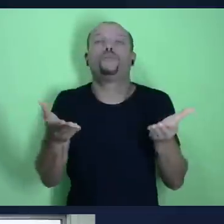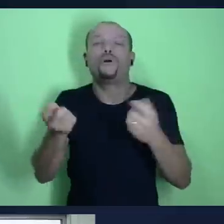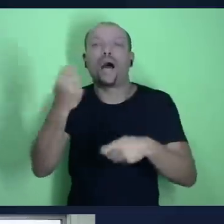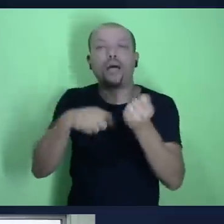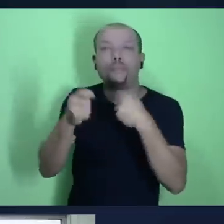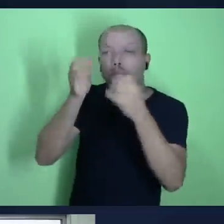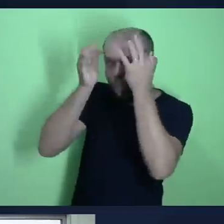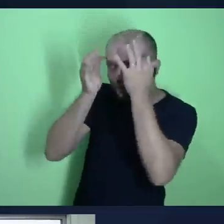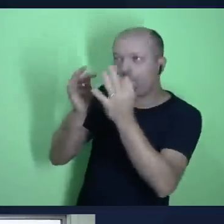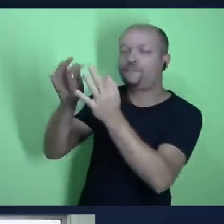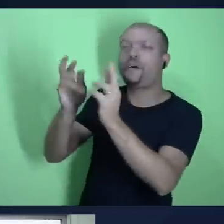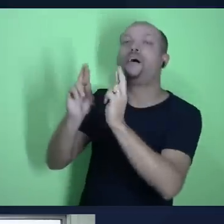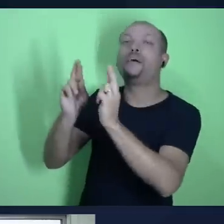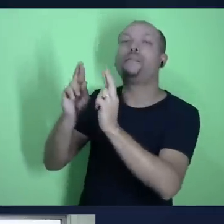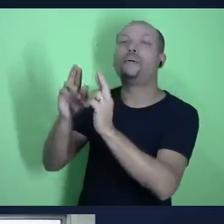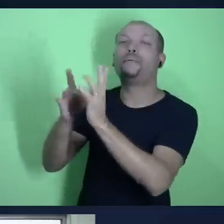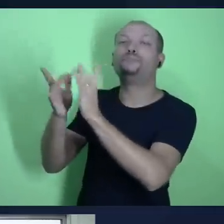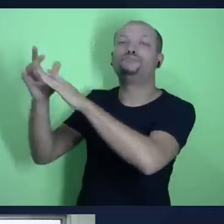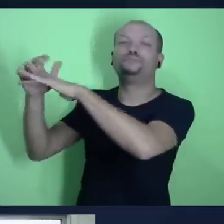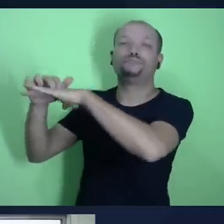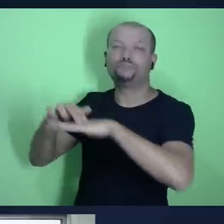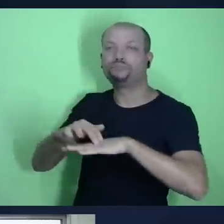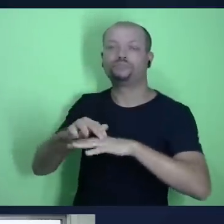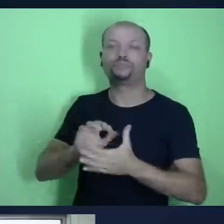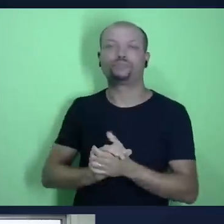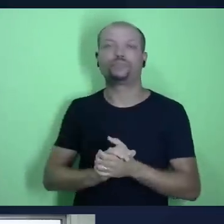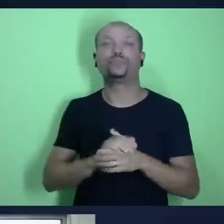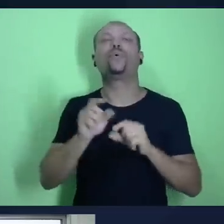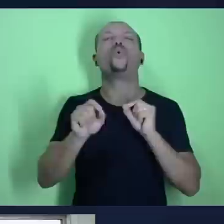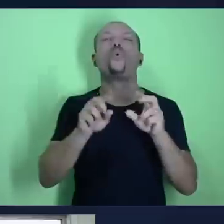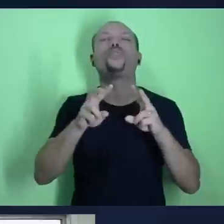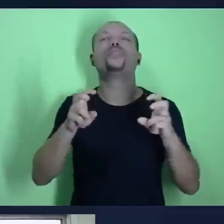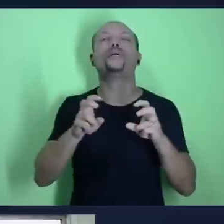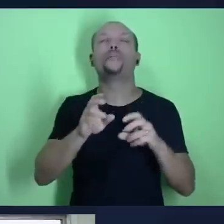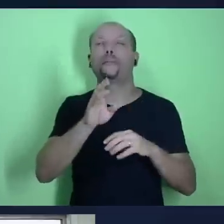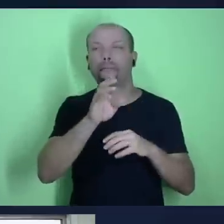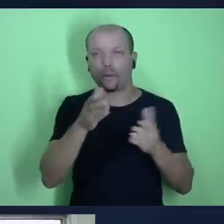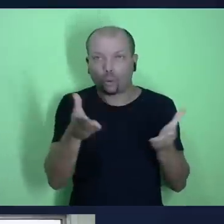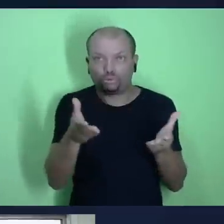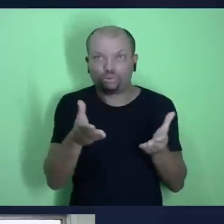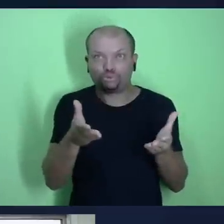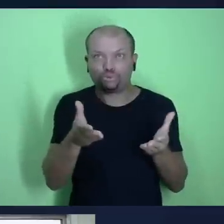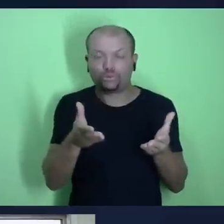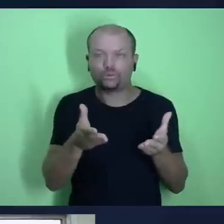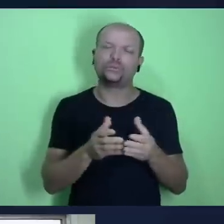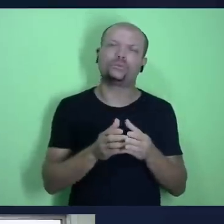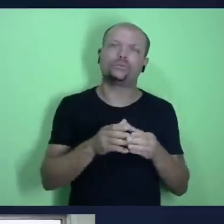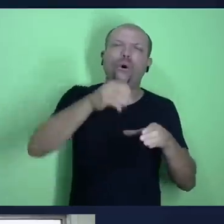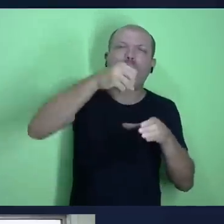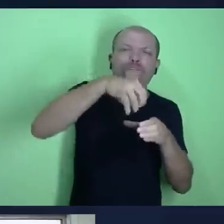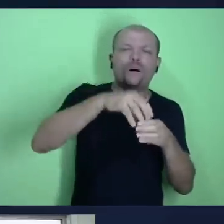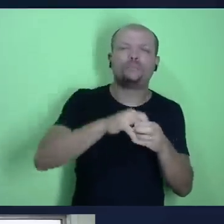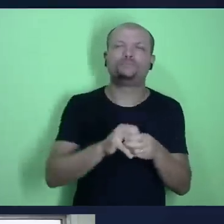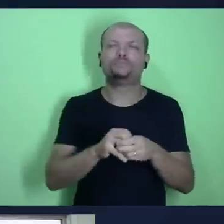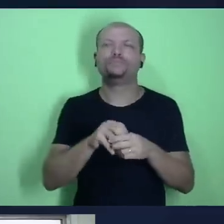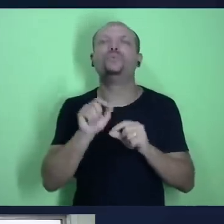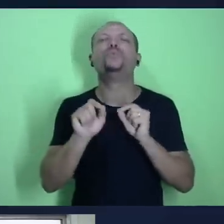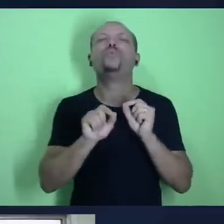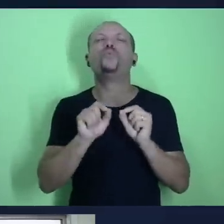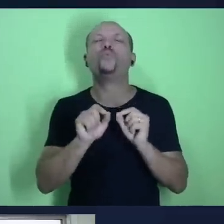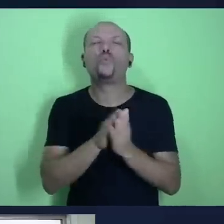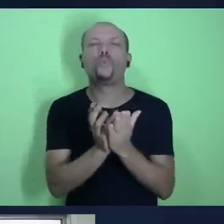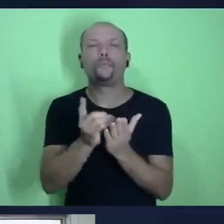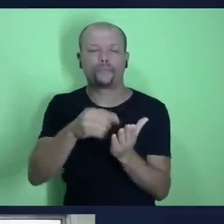fiéis esperando o mestre, o tema das ofertas. Nós iremos revisar o que a Bíblia diz sobre as ofertas como